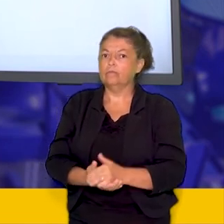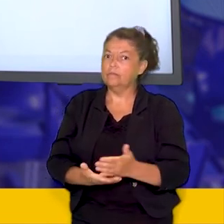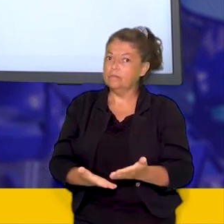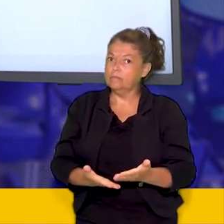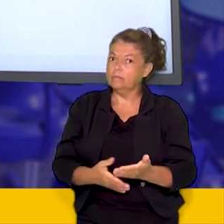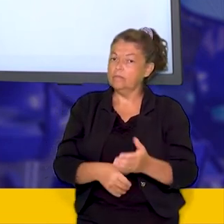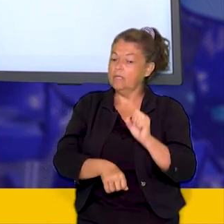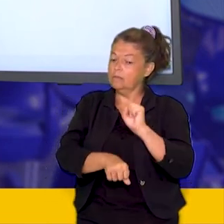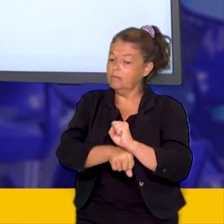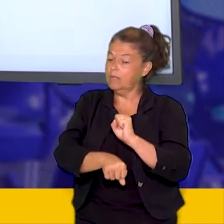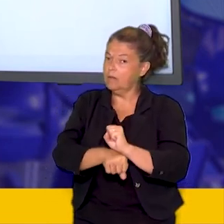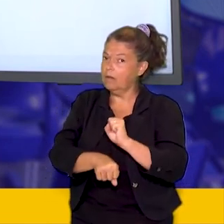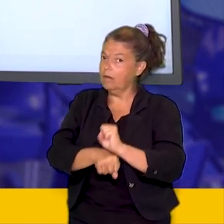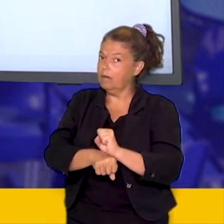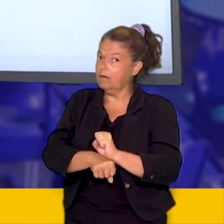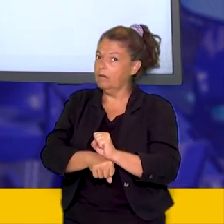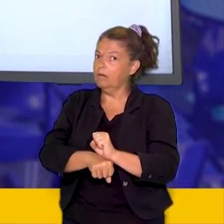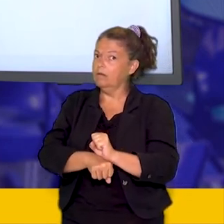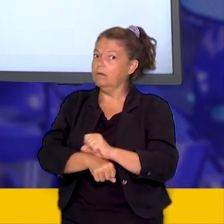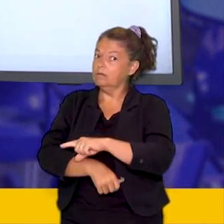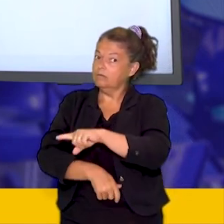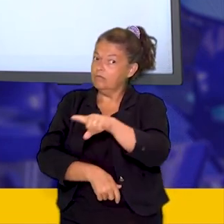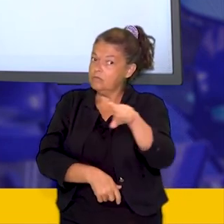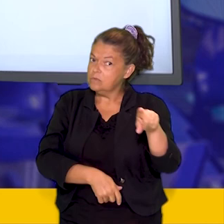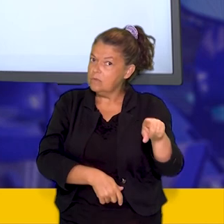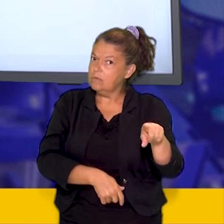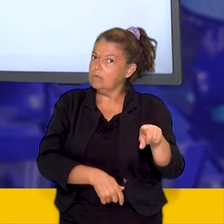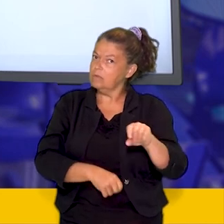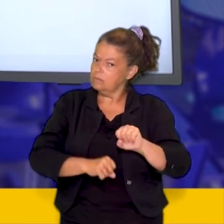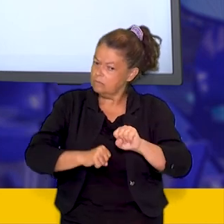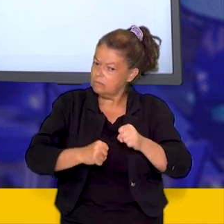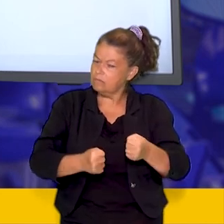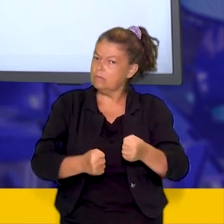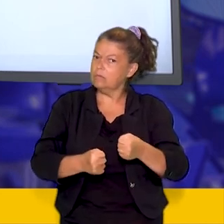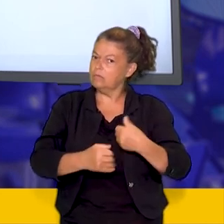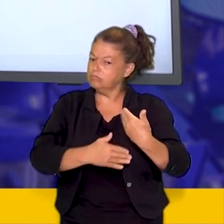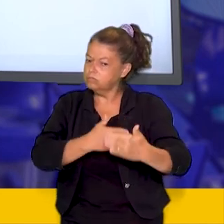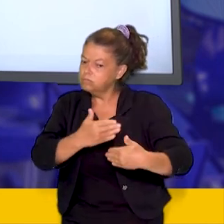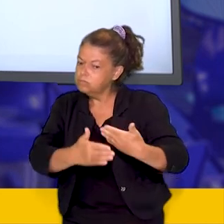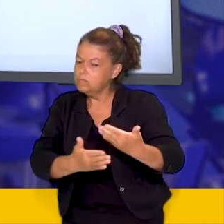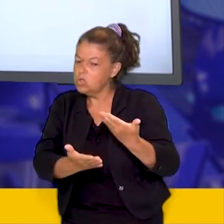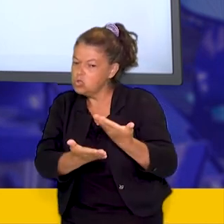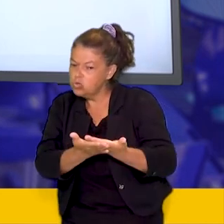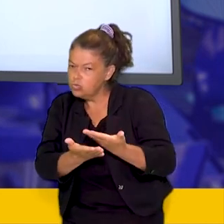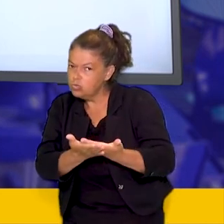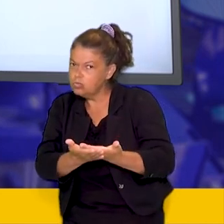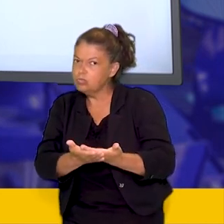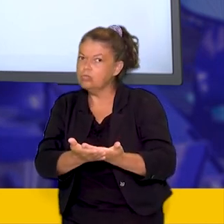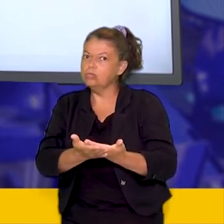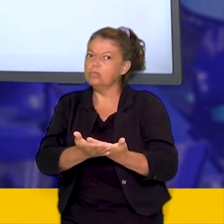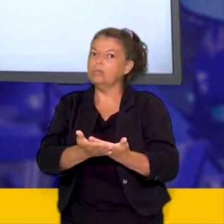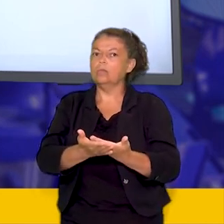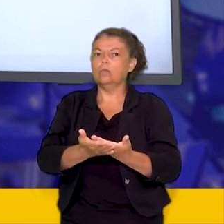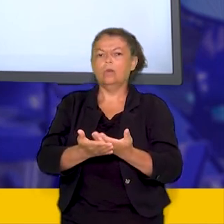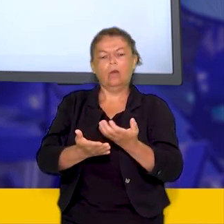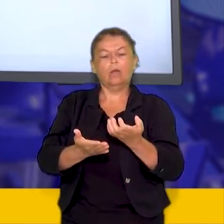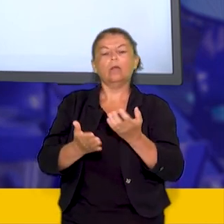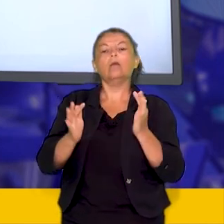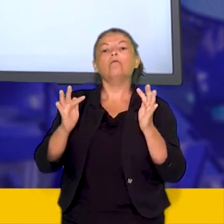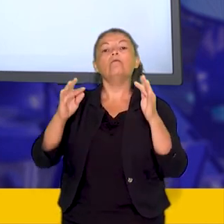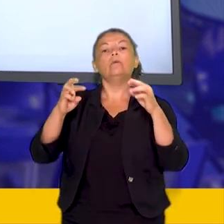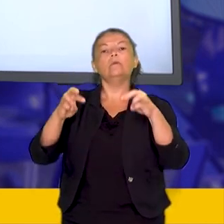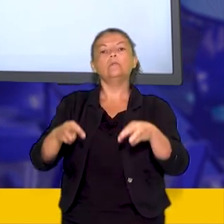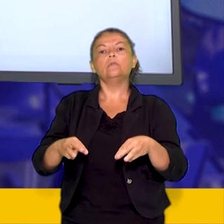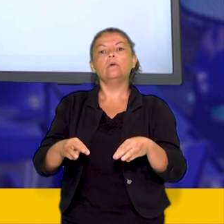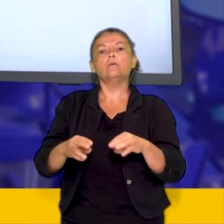o prosseguimento dos estudos e eu quero finalizar deixando para